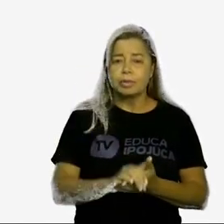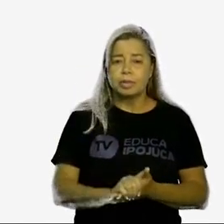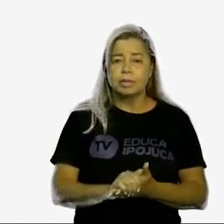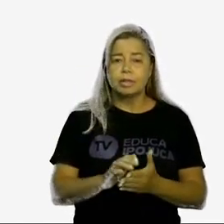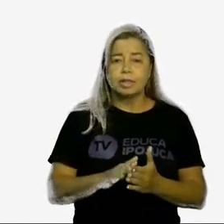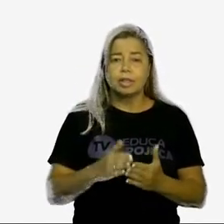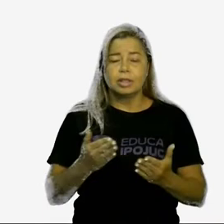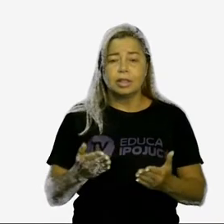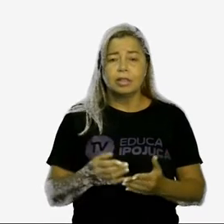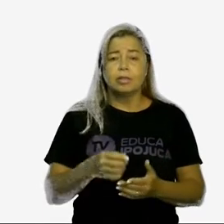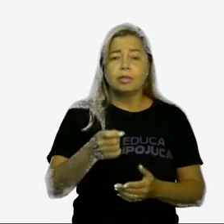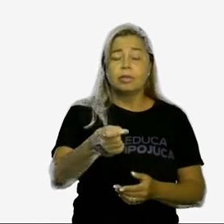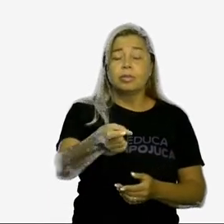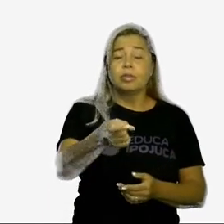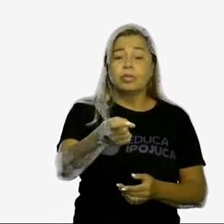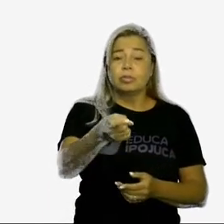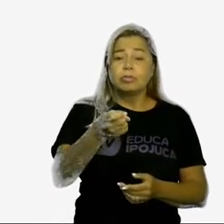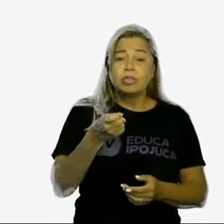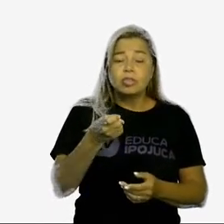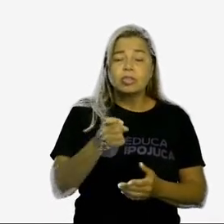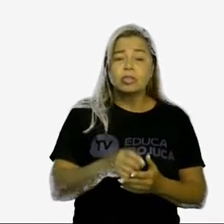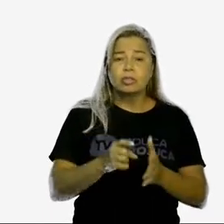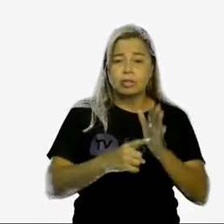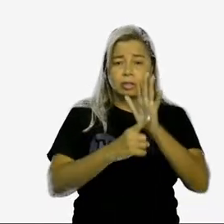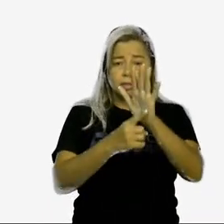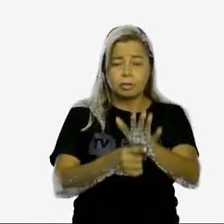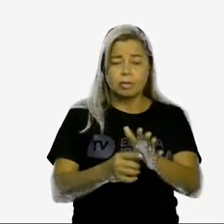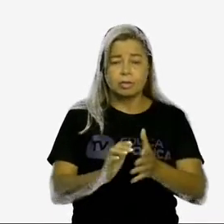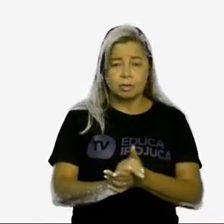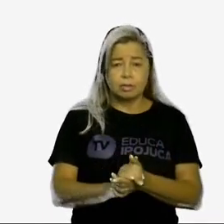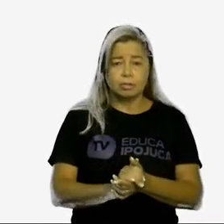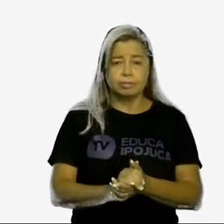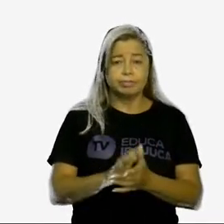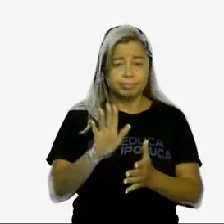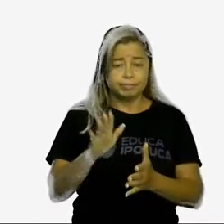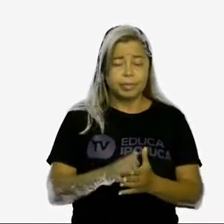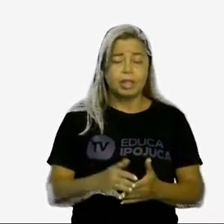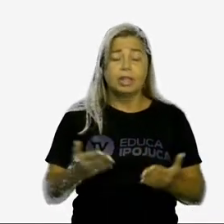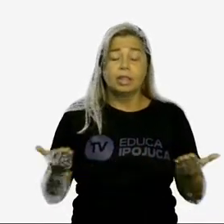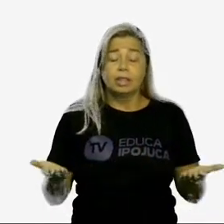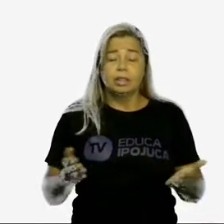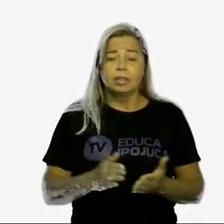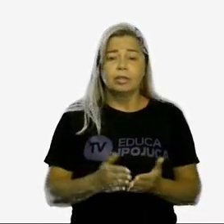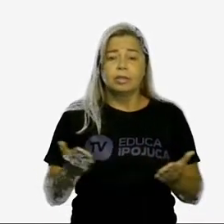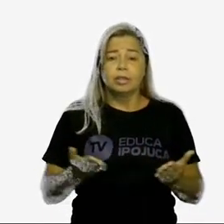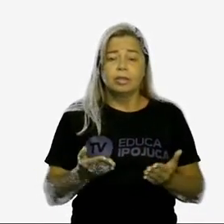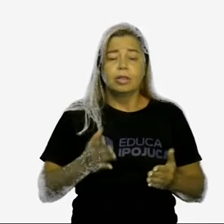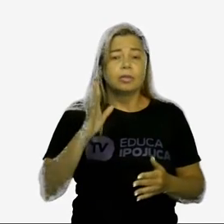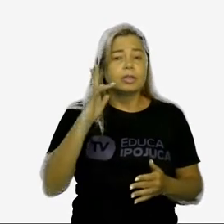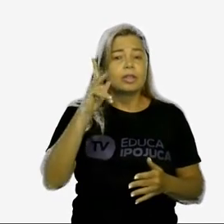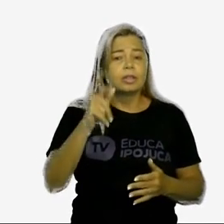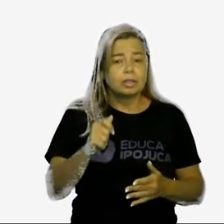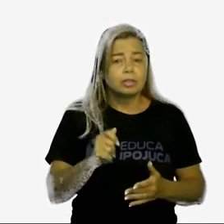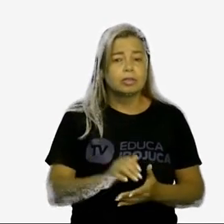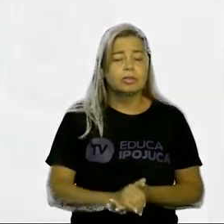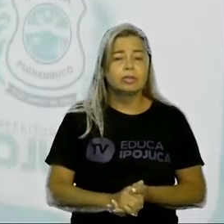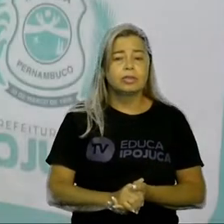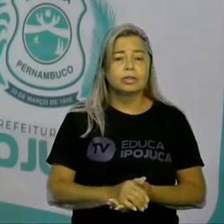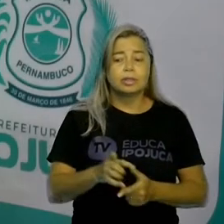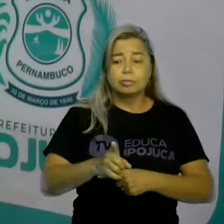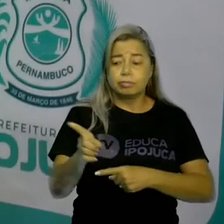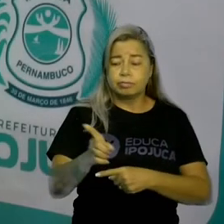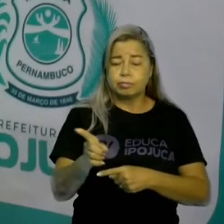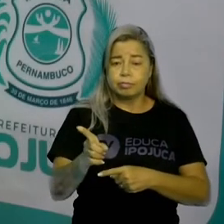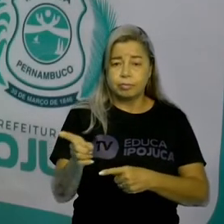letra X. Você agora vai resolver assim. Você vai, acompanha a seta,